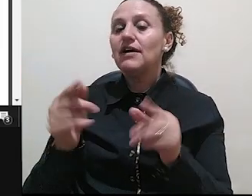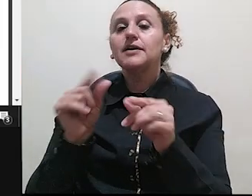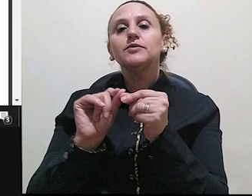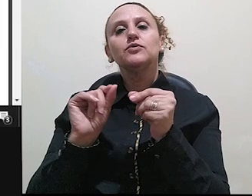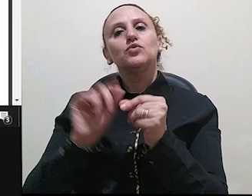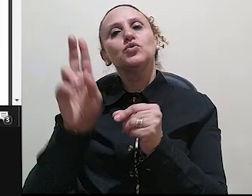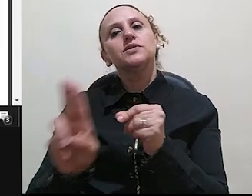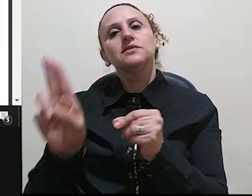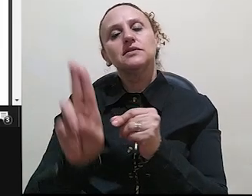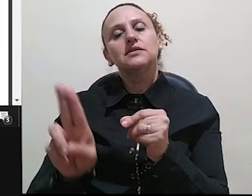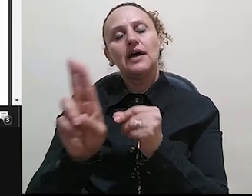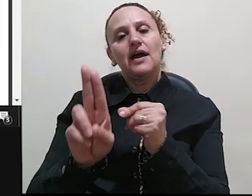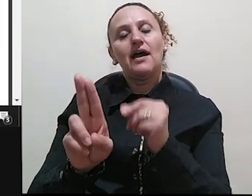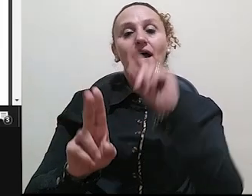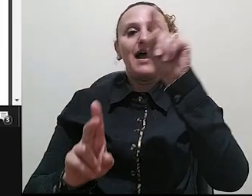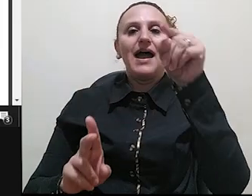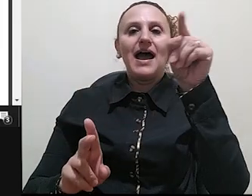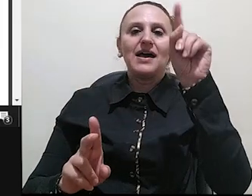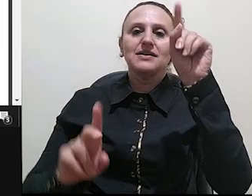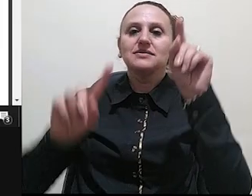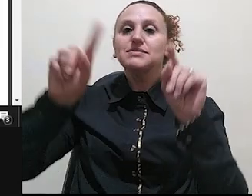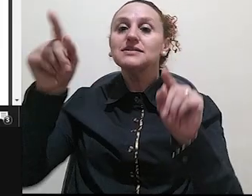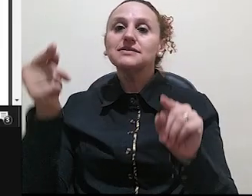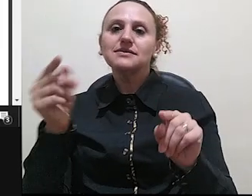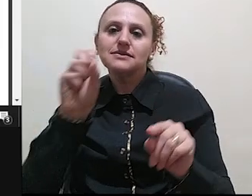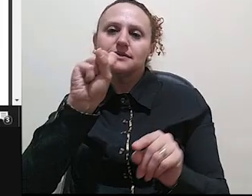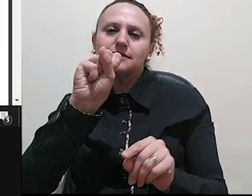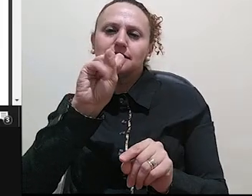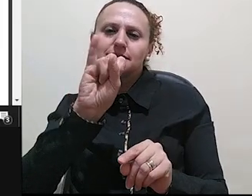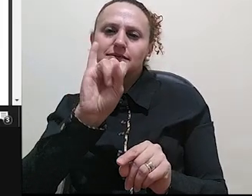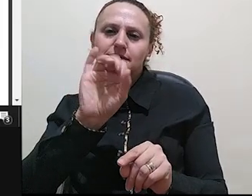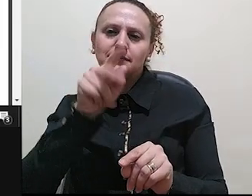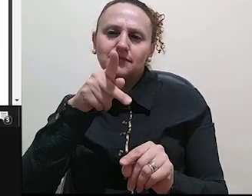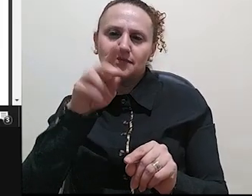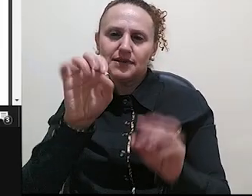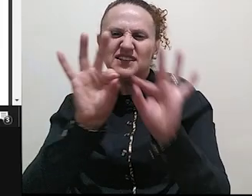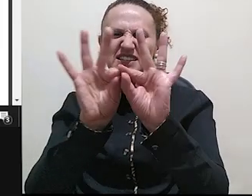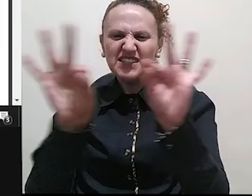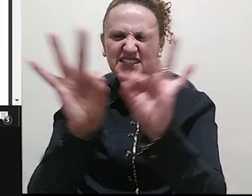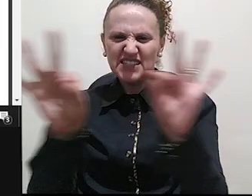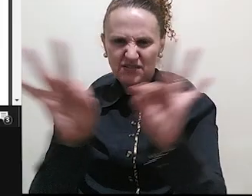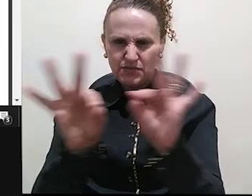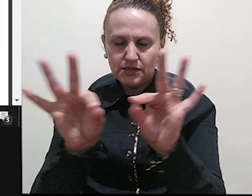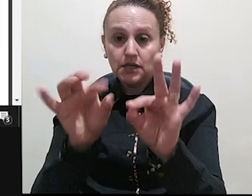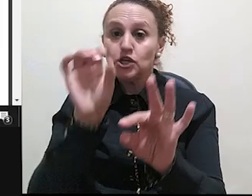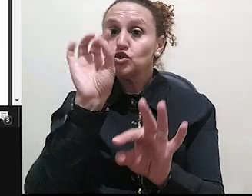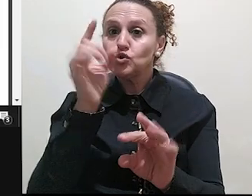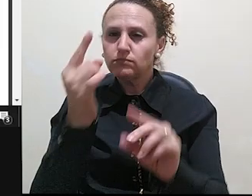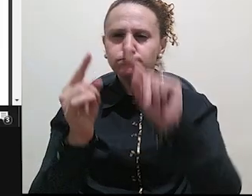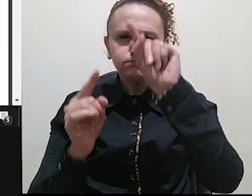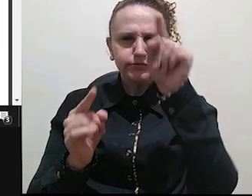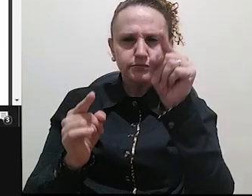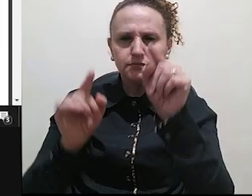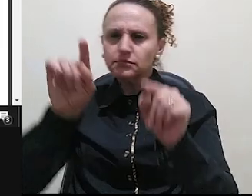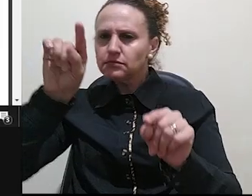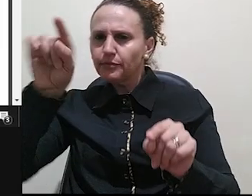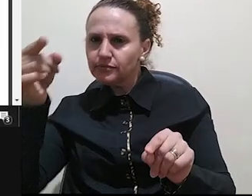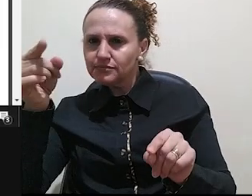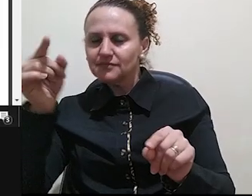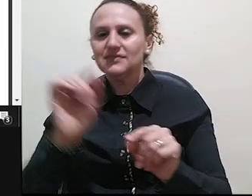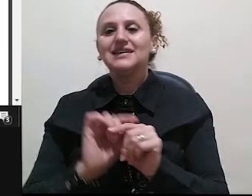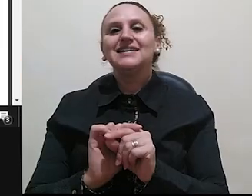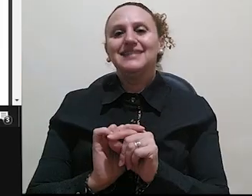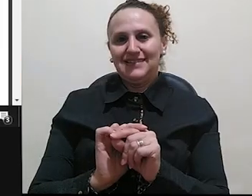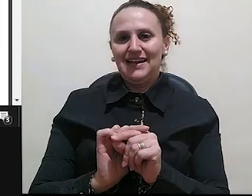teclado de vocês, onde tem a informação para colocar as aspas, tem para aspas